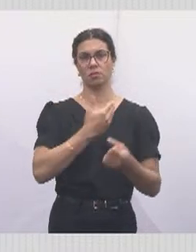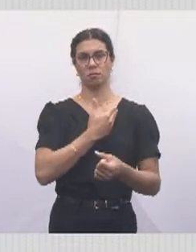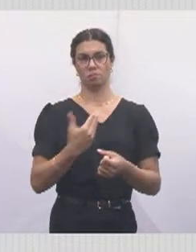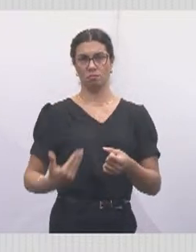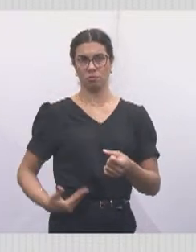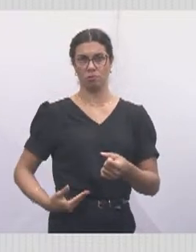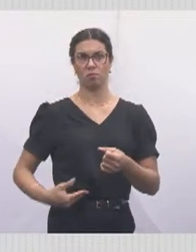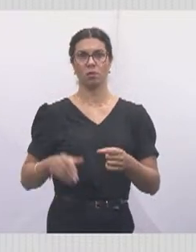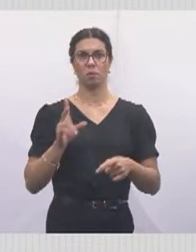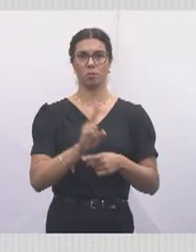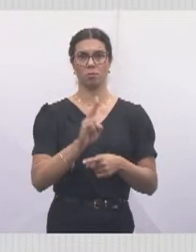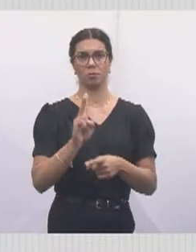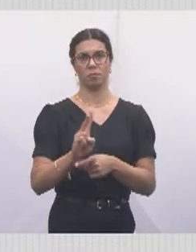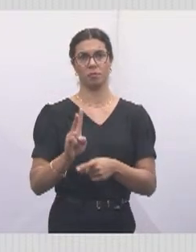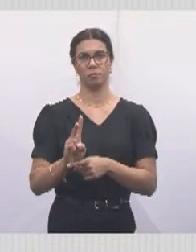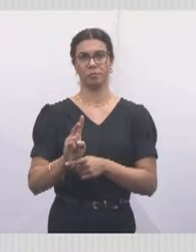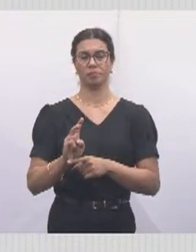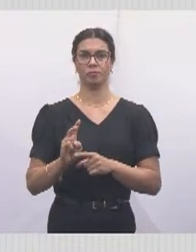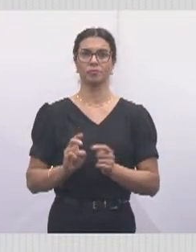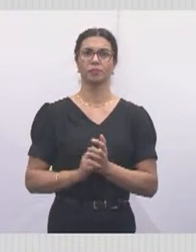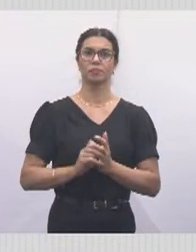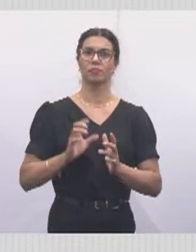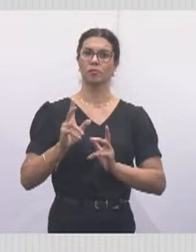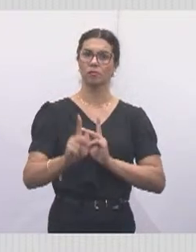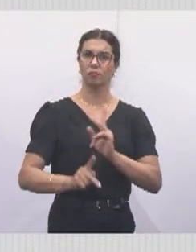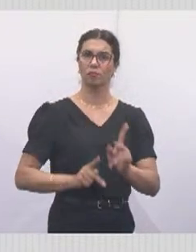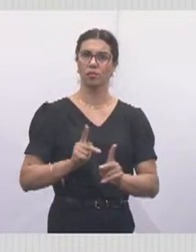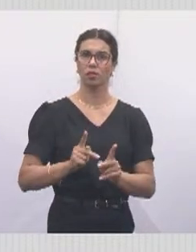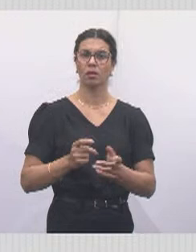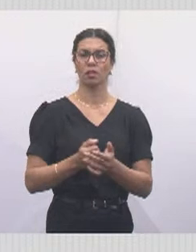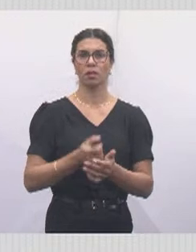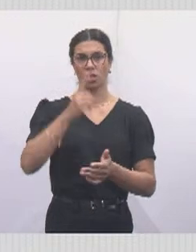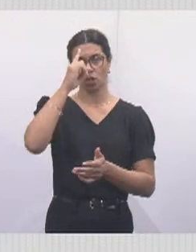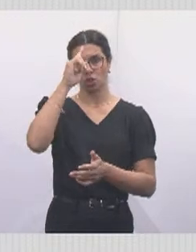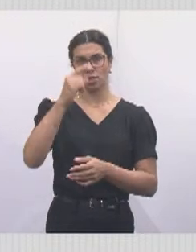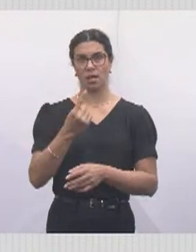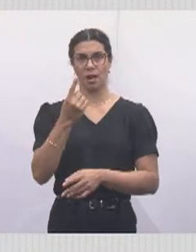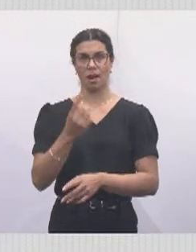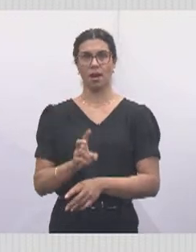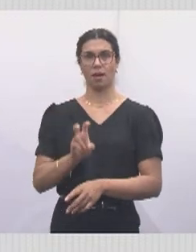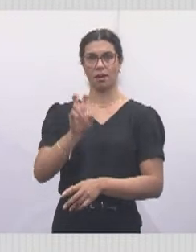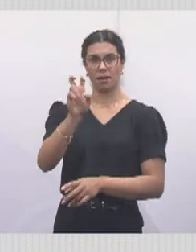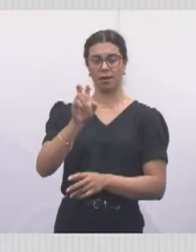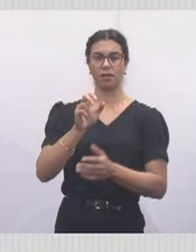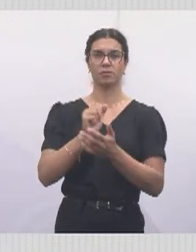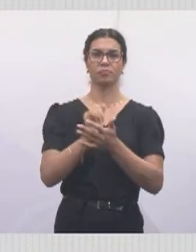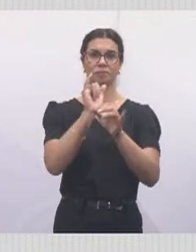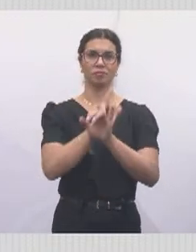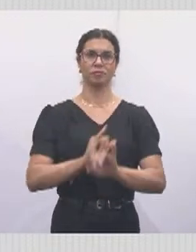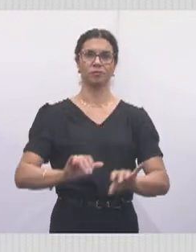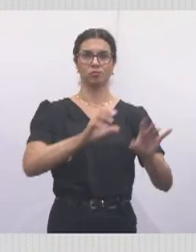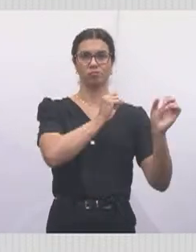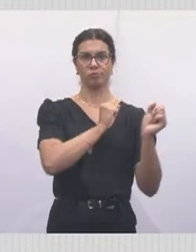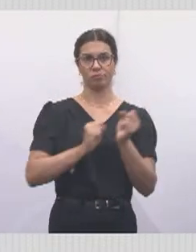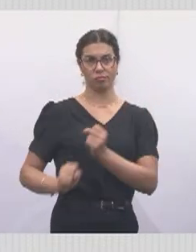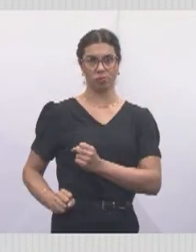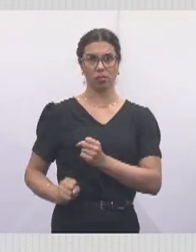do nosso país, inclusive dia 15, a proclamação da República.